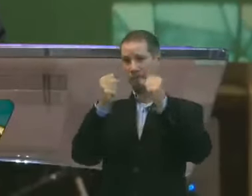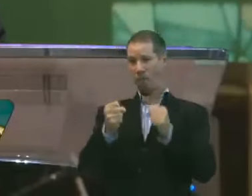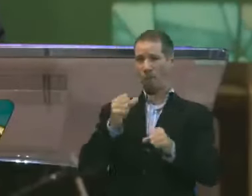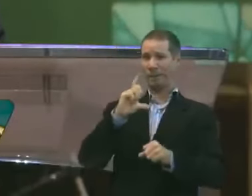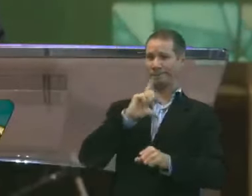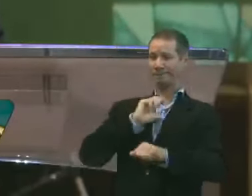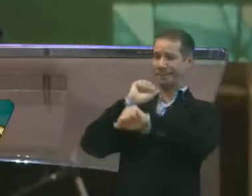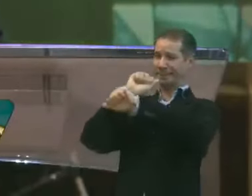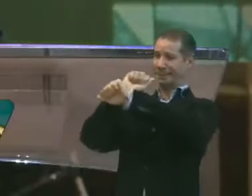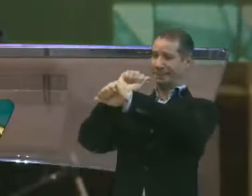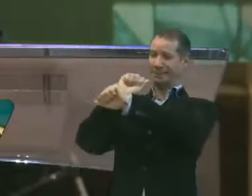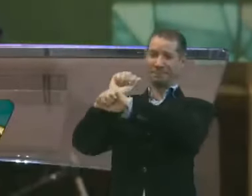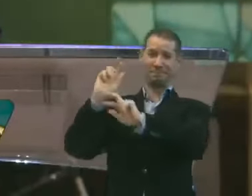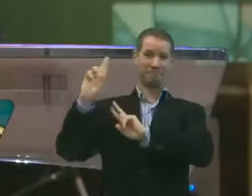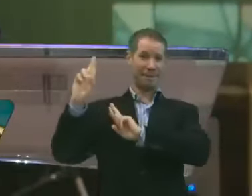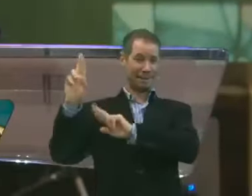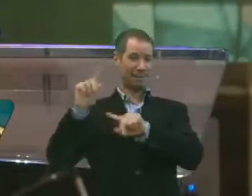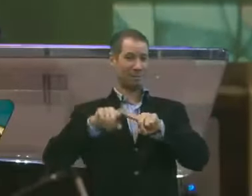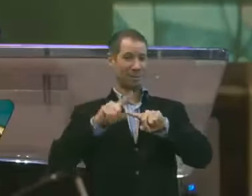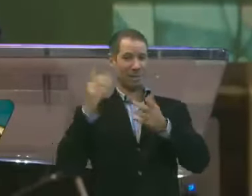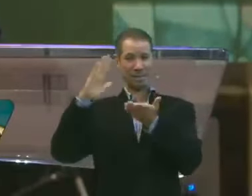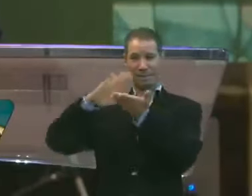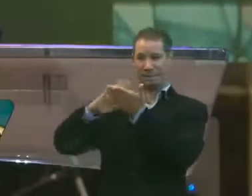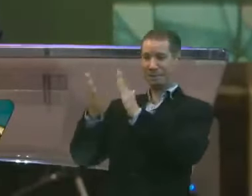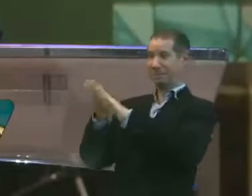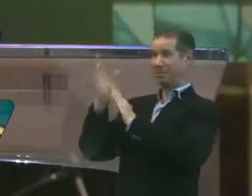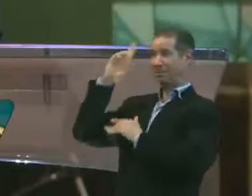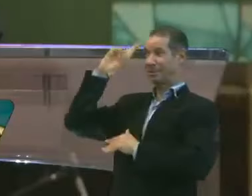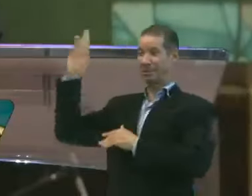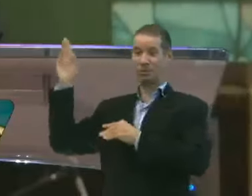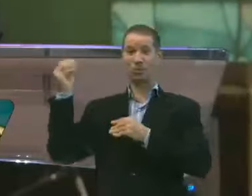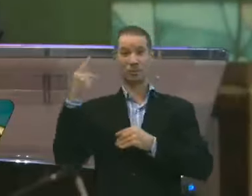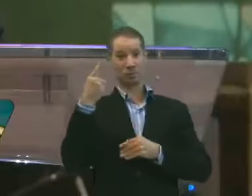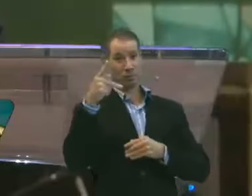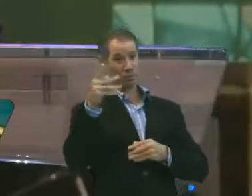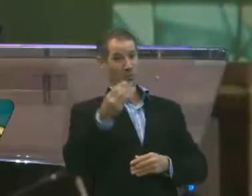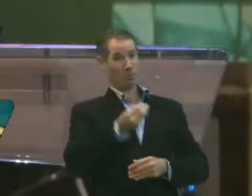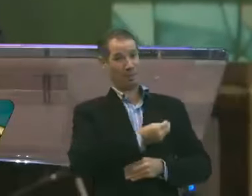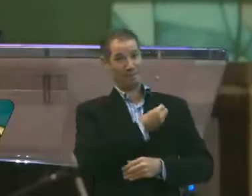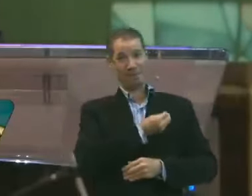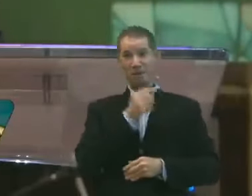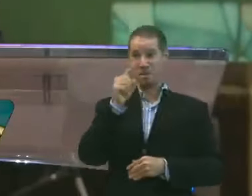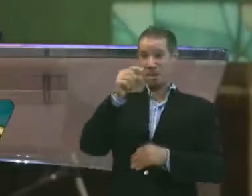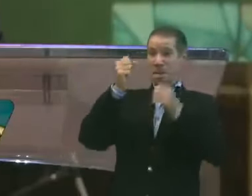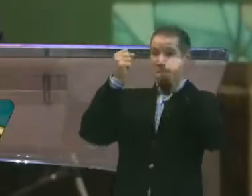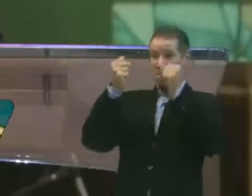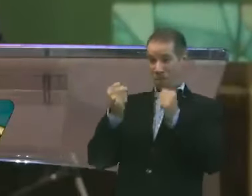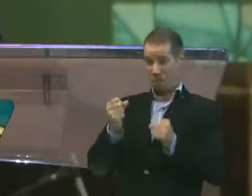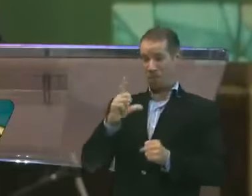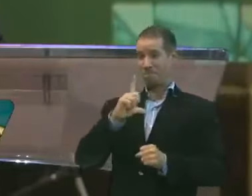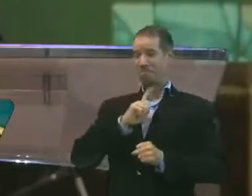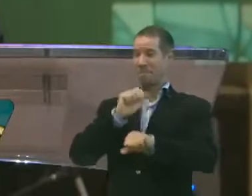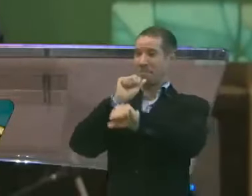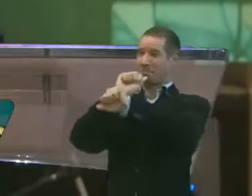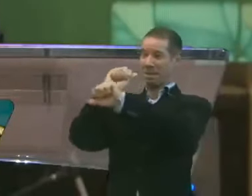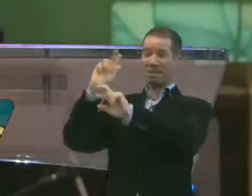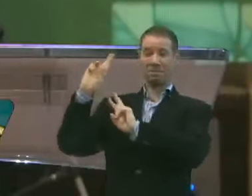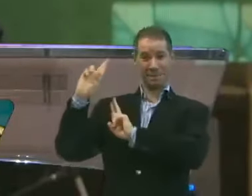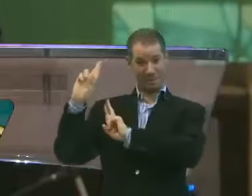esperança. Porque as mãos do Senhor estão sobre você. Você pode ter esperança.